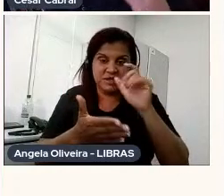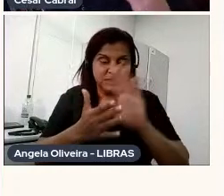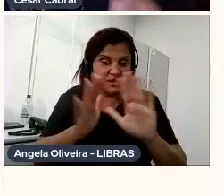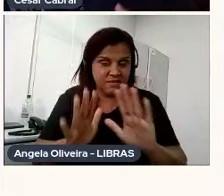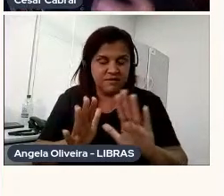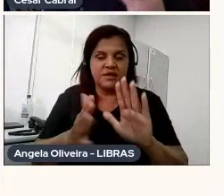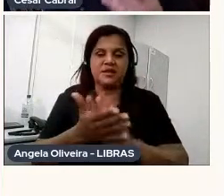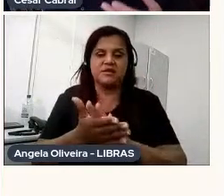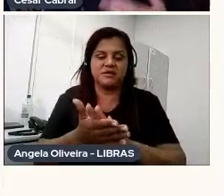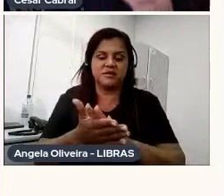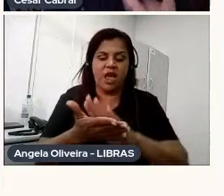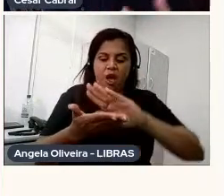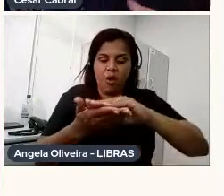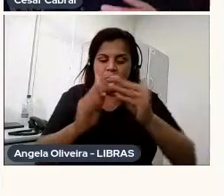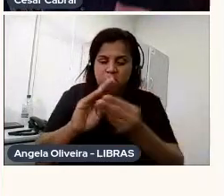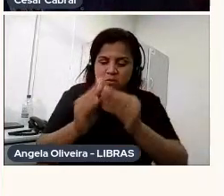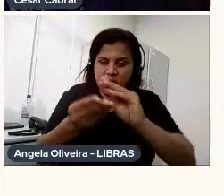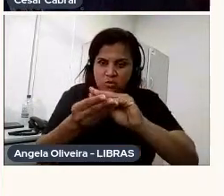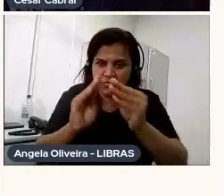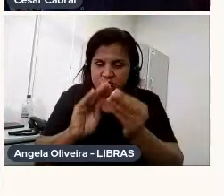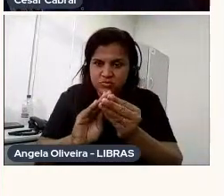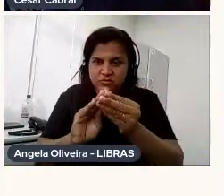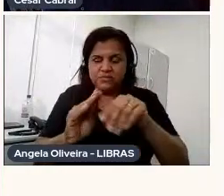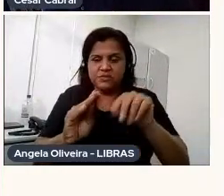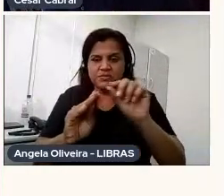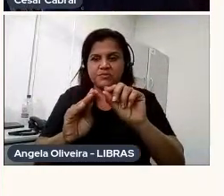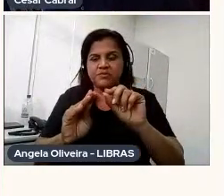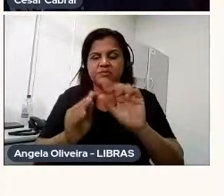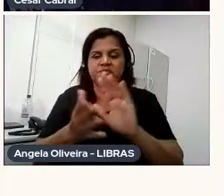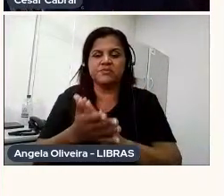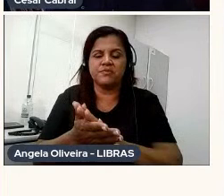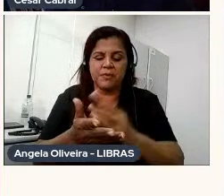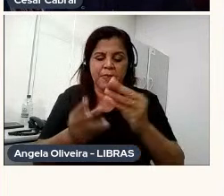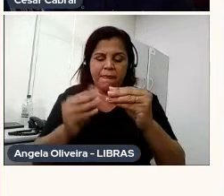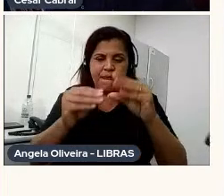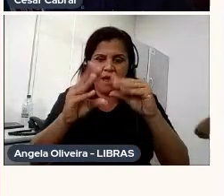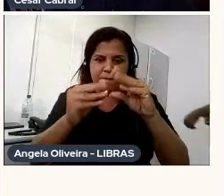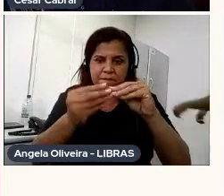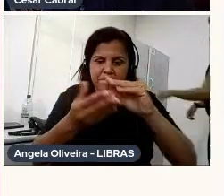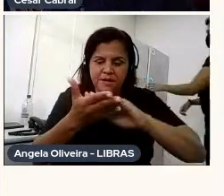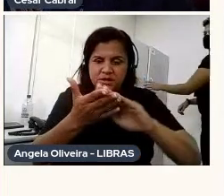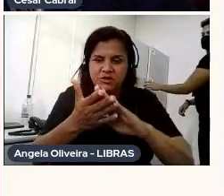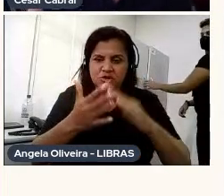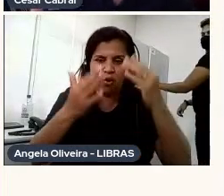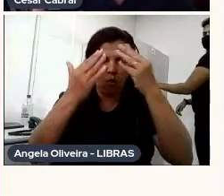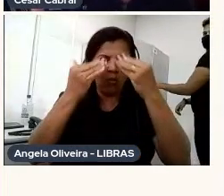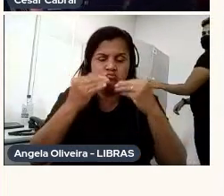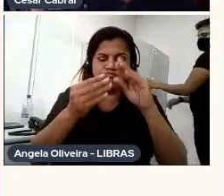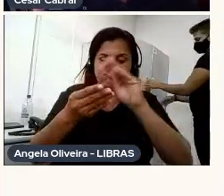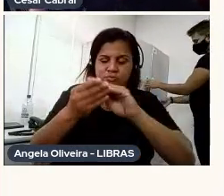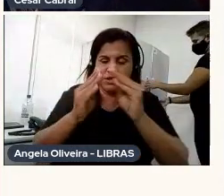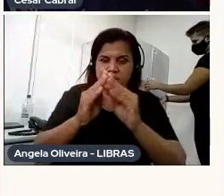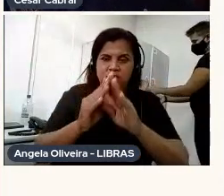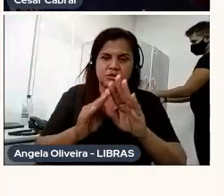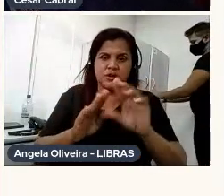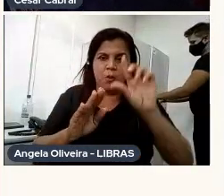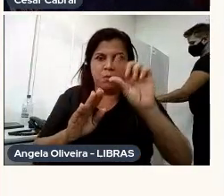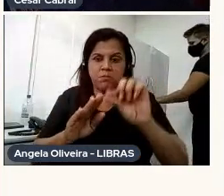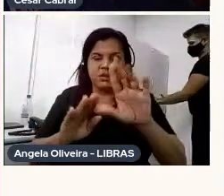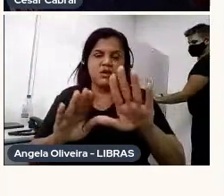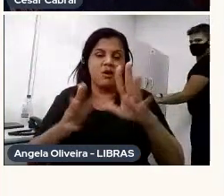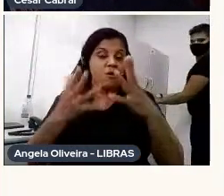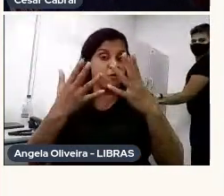modelar, é, lip sync, é, na massinha, o rosto era tudo de massinha, vou dar um play aqui, espero que consiga,